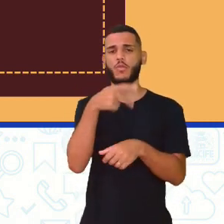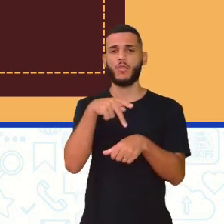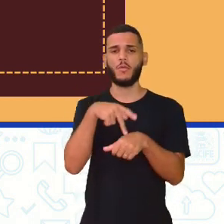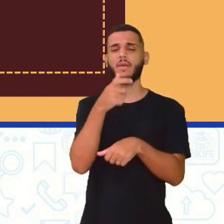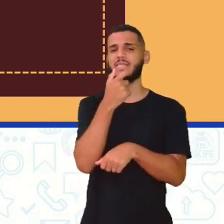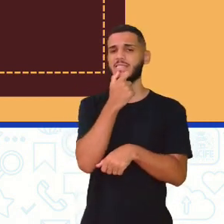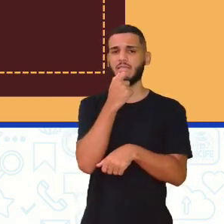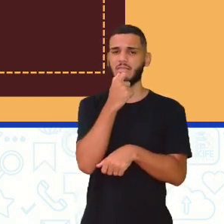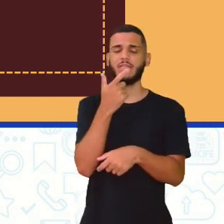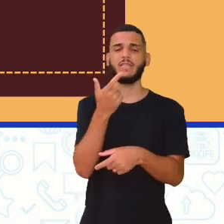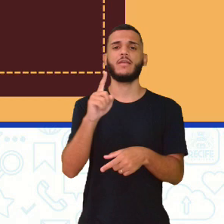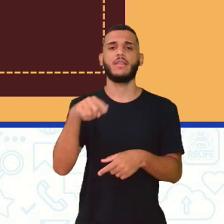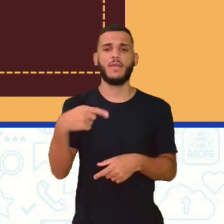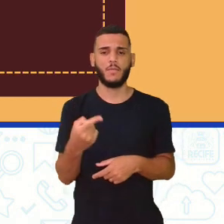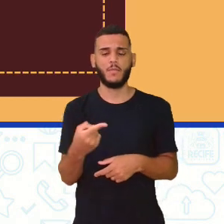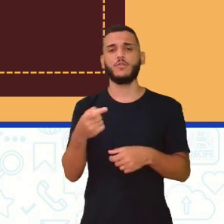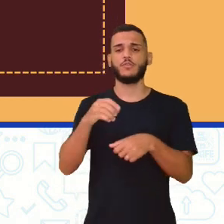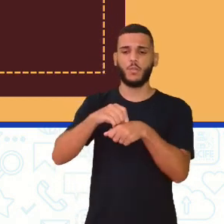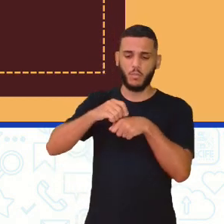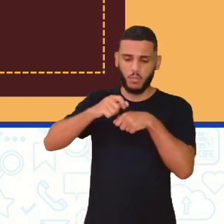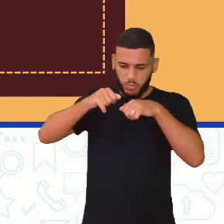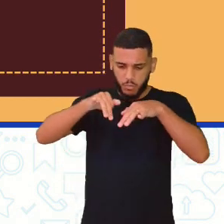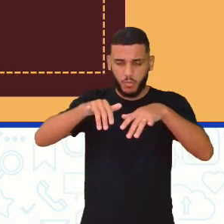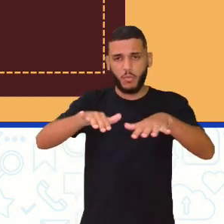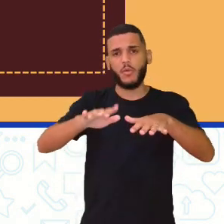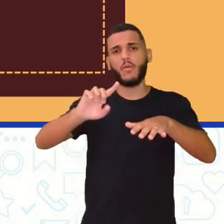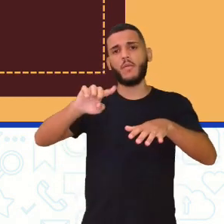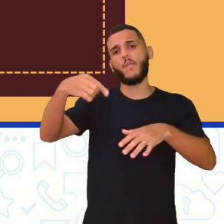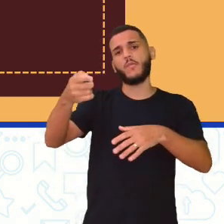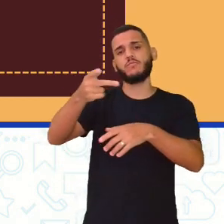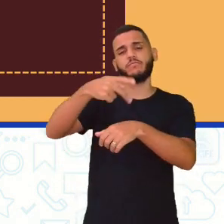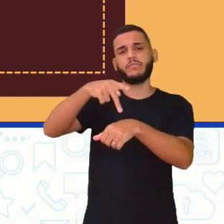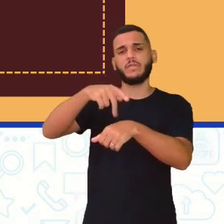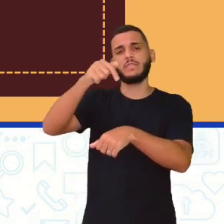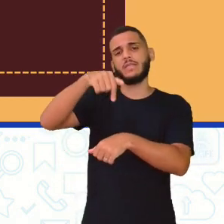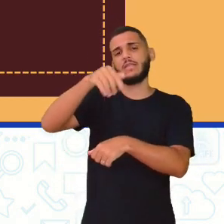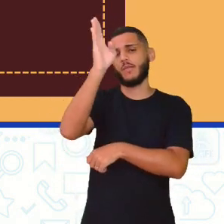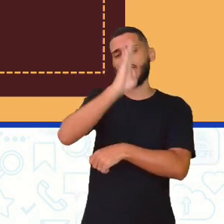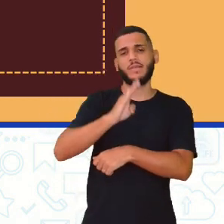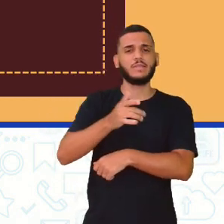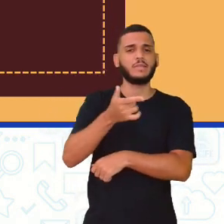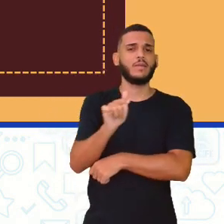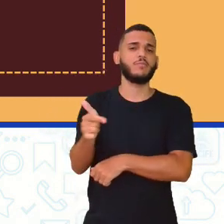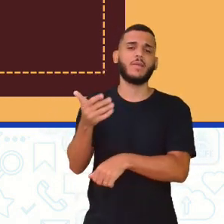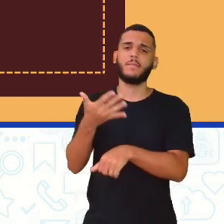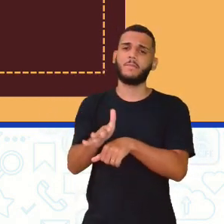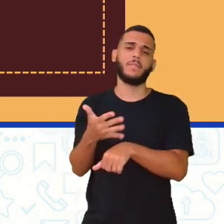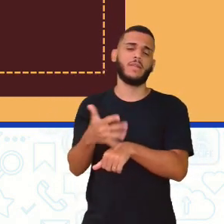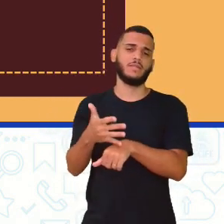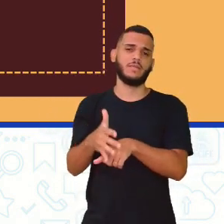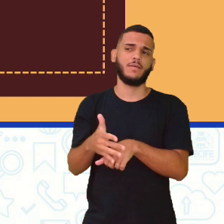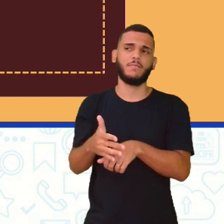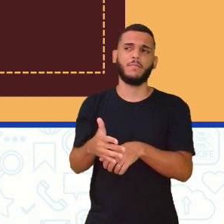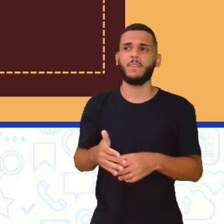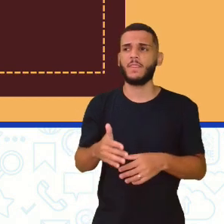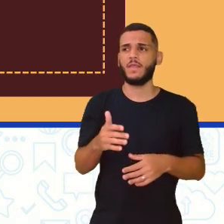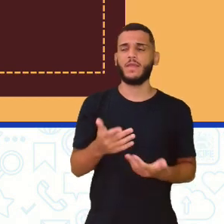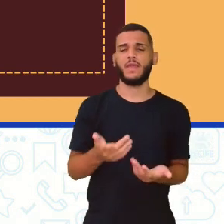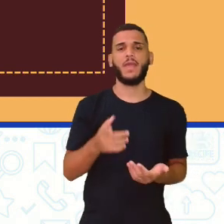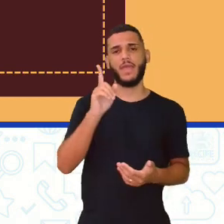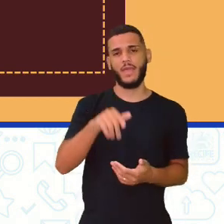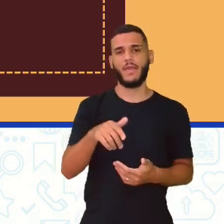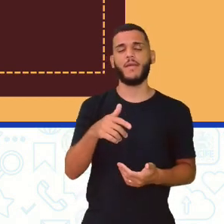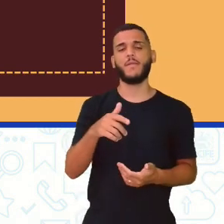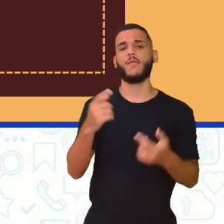ele foi mais difundido fora do Brasil. Aqui não tem muita prática. A prática aqui no Brasil é de um